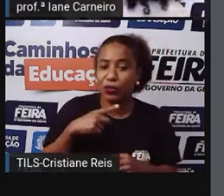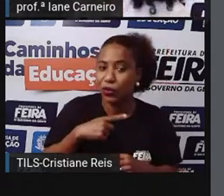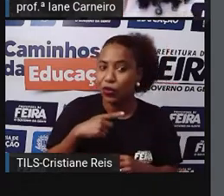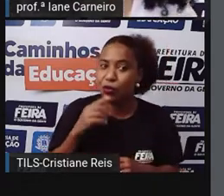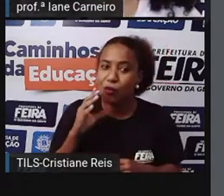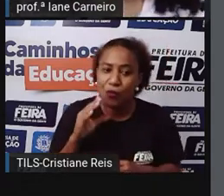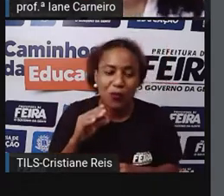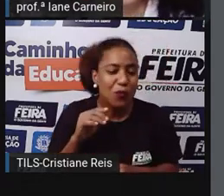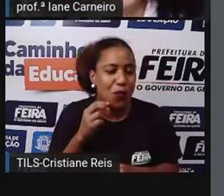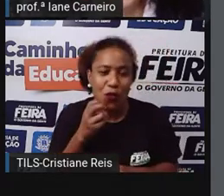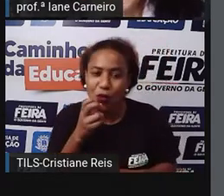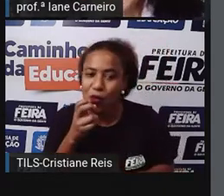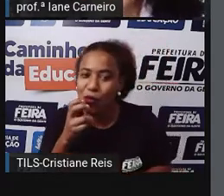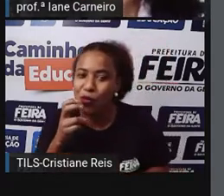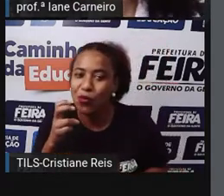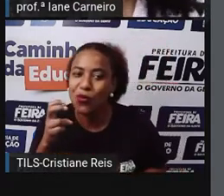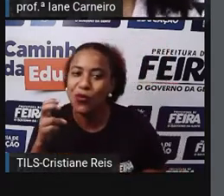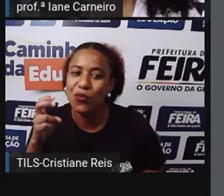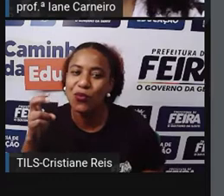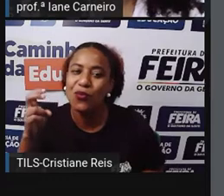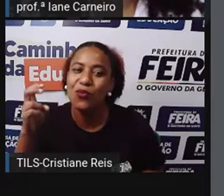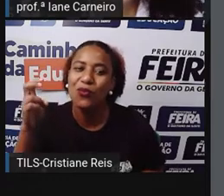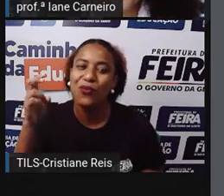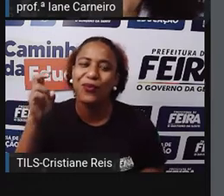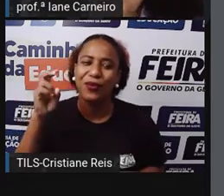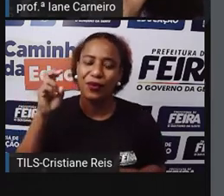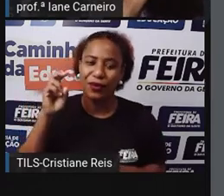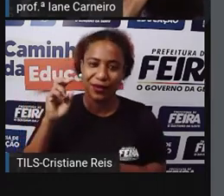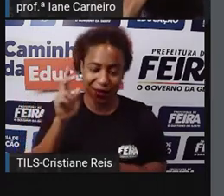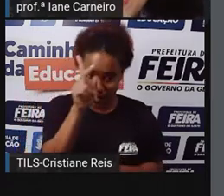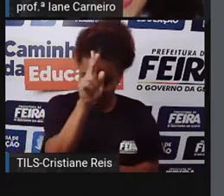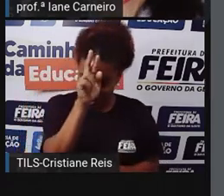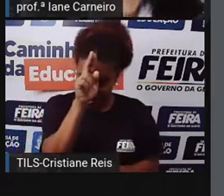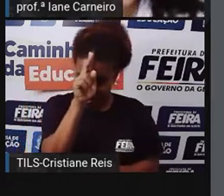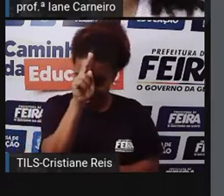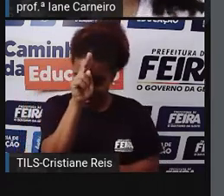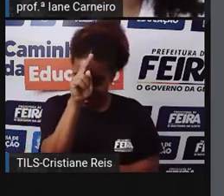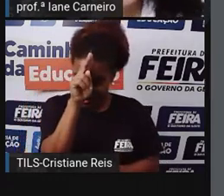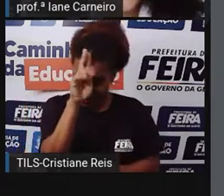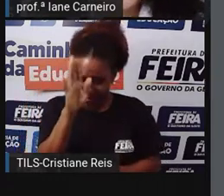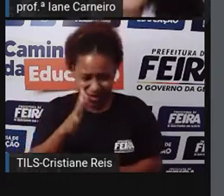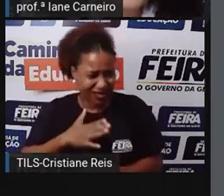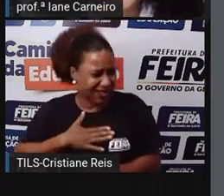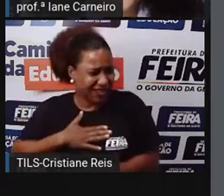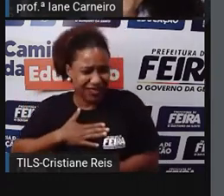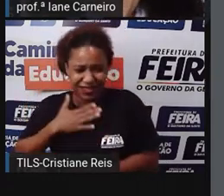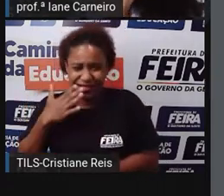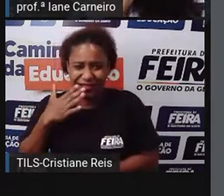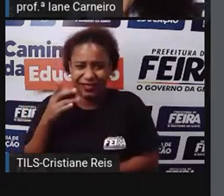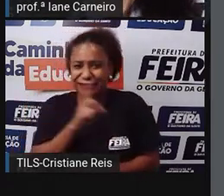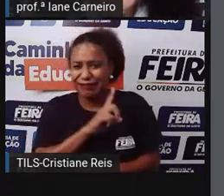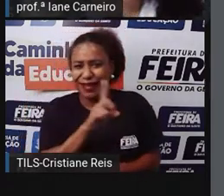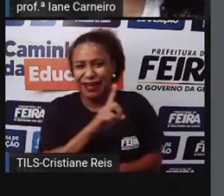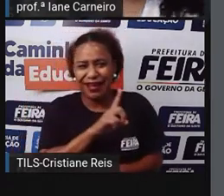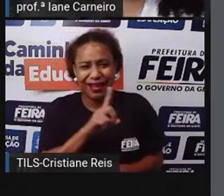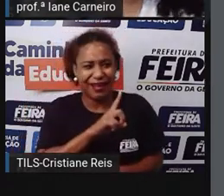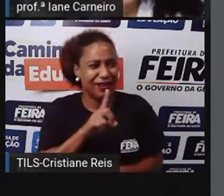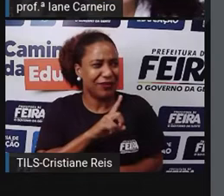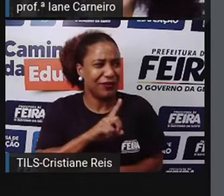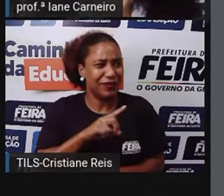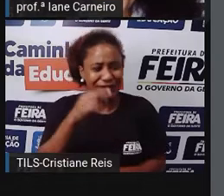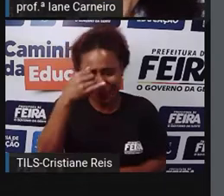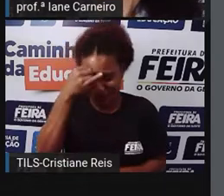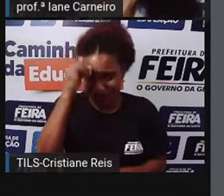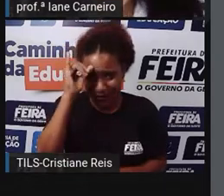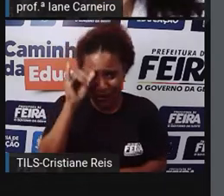levou um susto. Ai não, é muito barulho, não me